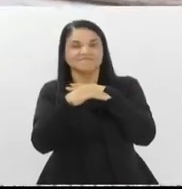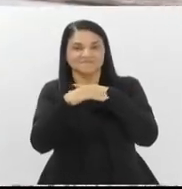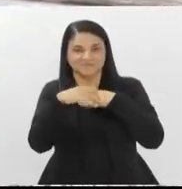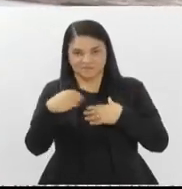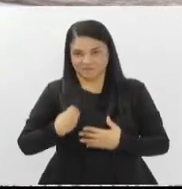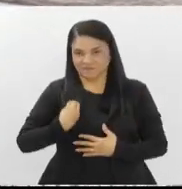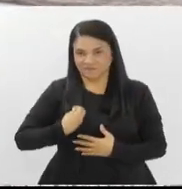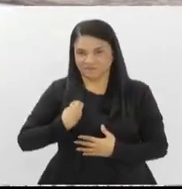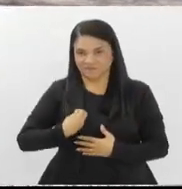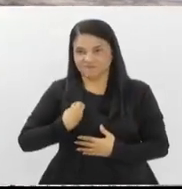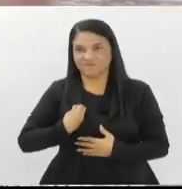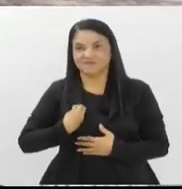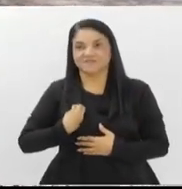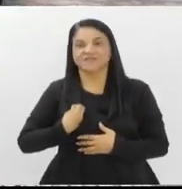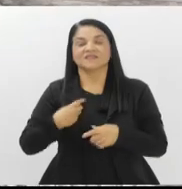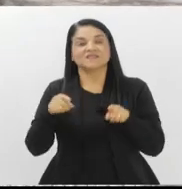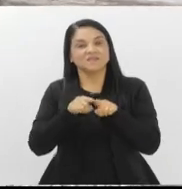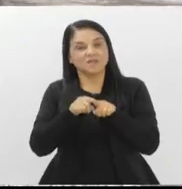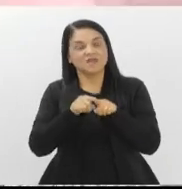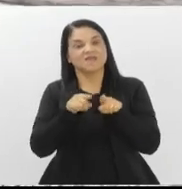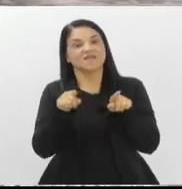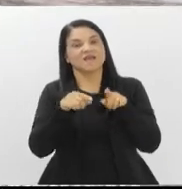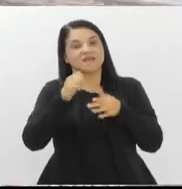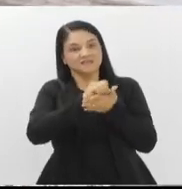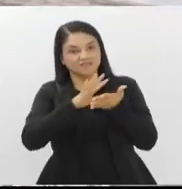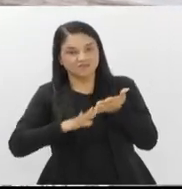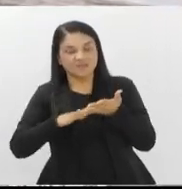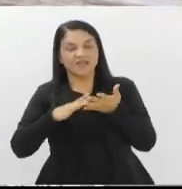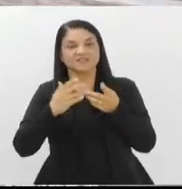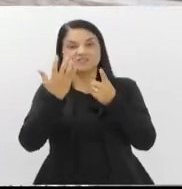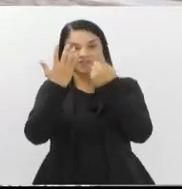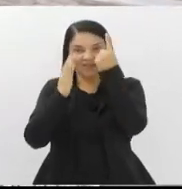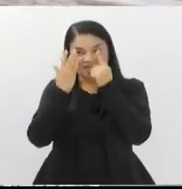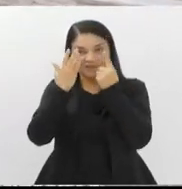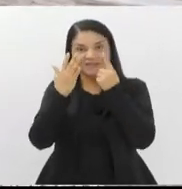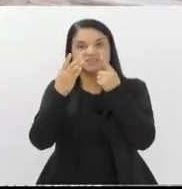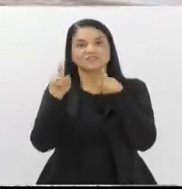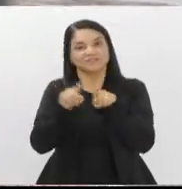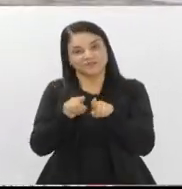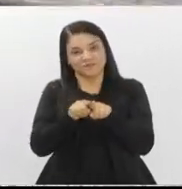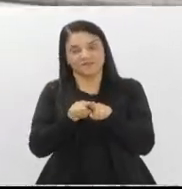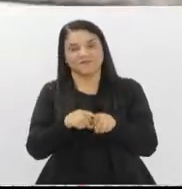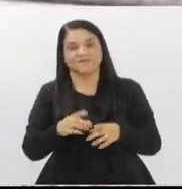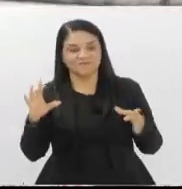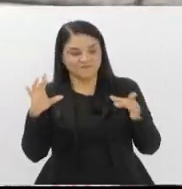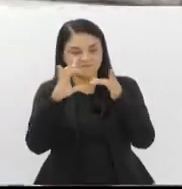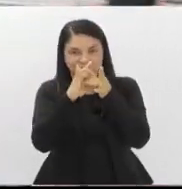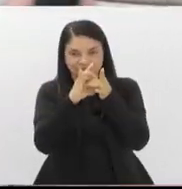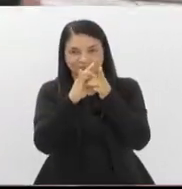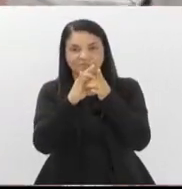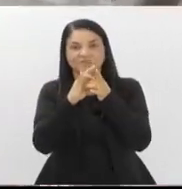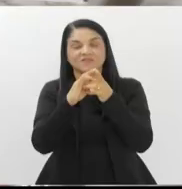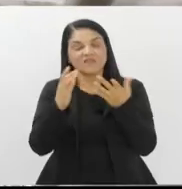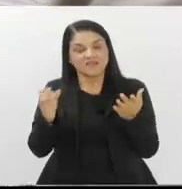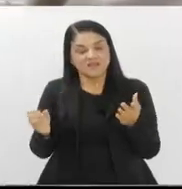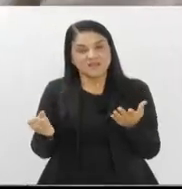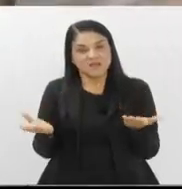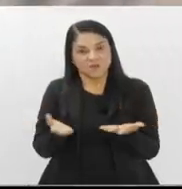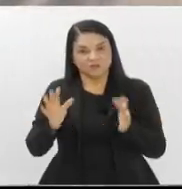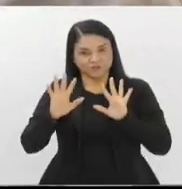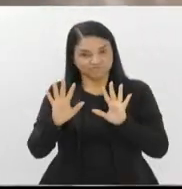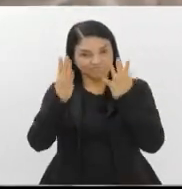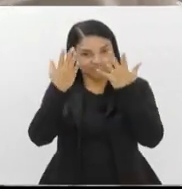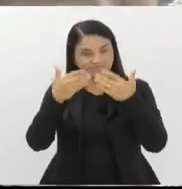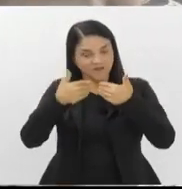Então as manifestações vêm para cá como também as atividades carnavalescas ocupam essa escadaria. A cerimônia de lançamento desse livro é hoje, 6